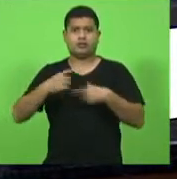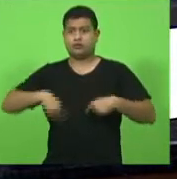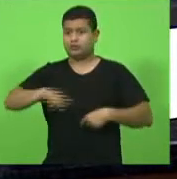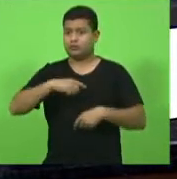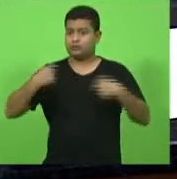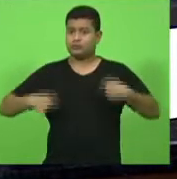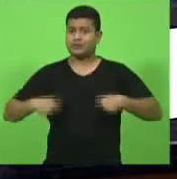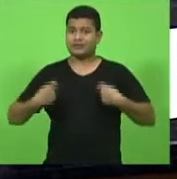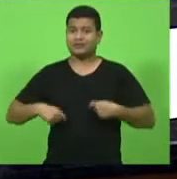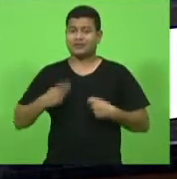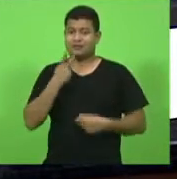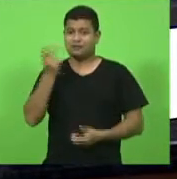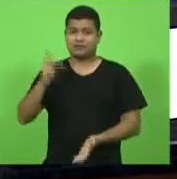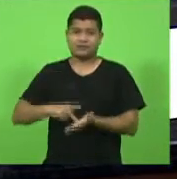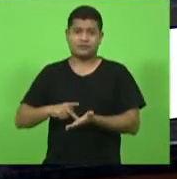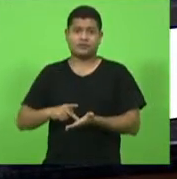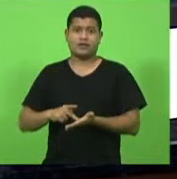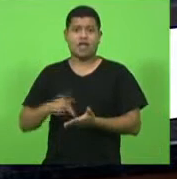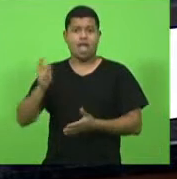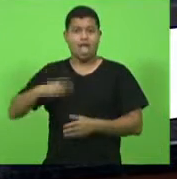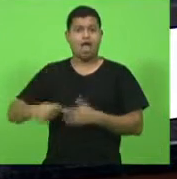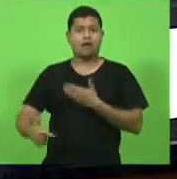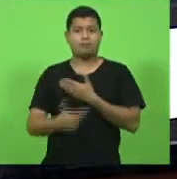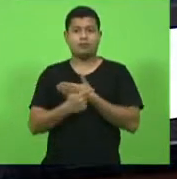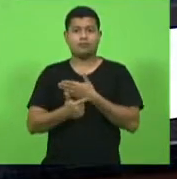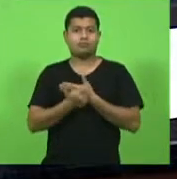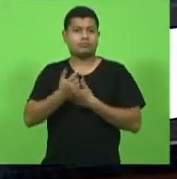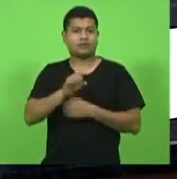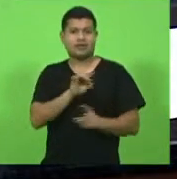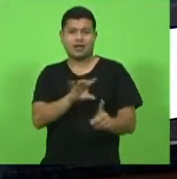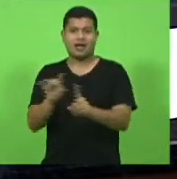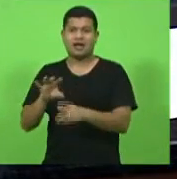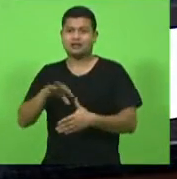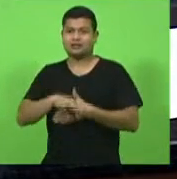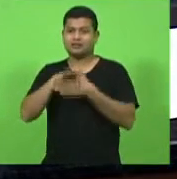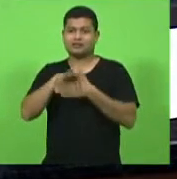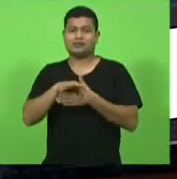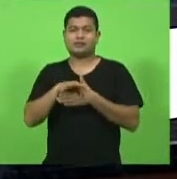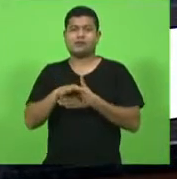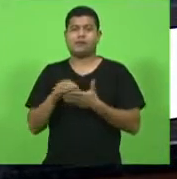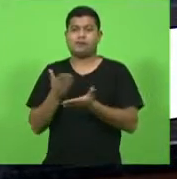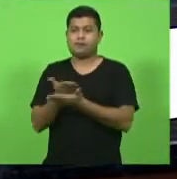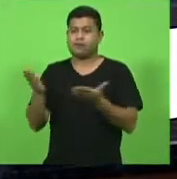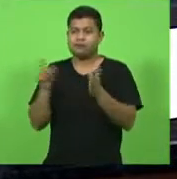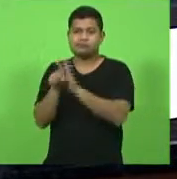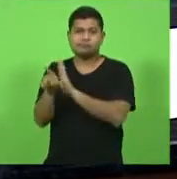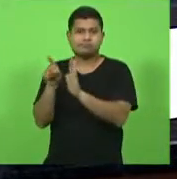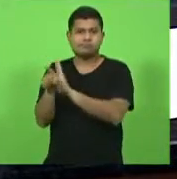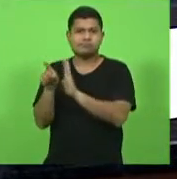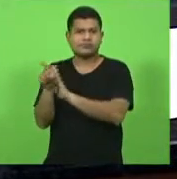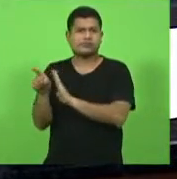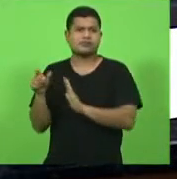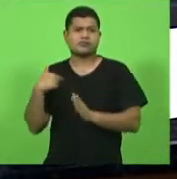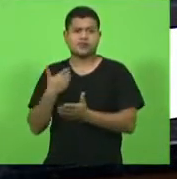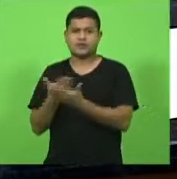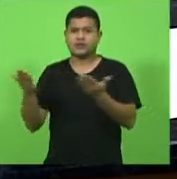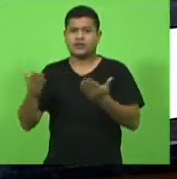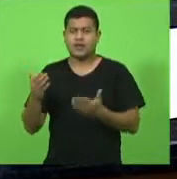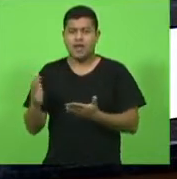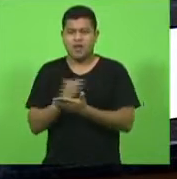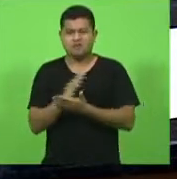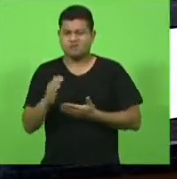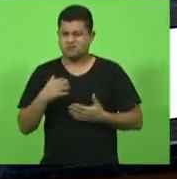verdade falar a verdade é o papel dos líderes é aqueles que fazem as perguntas incômodas e apontam para aquilo que